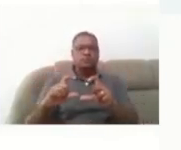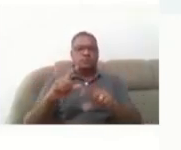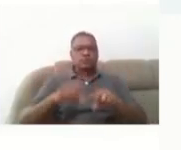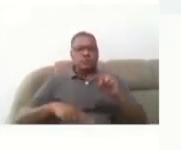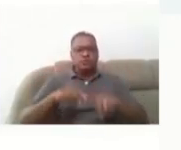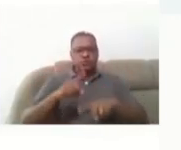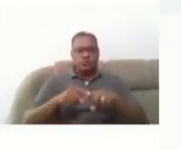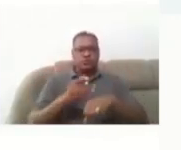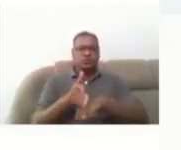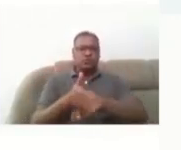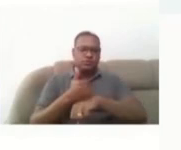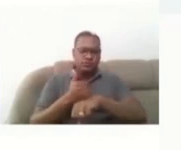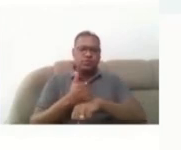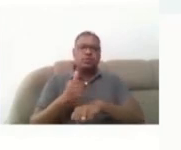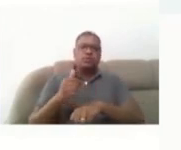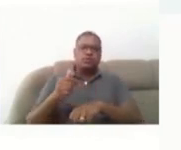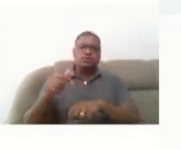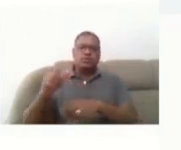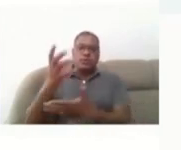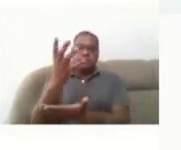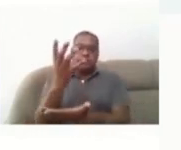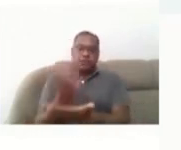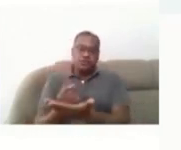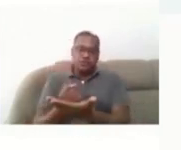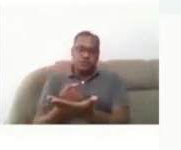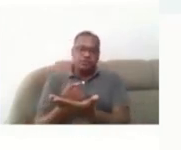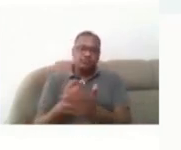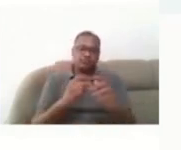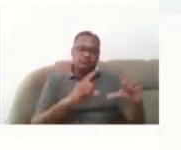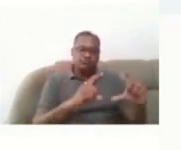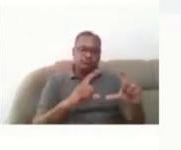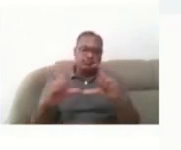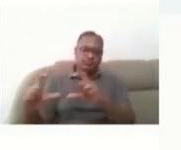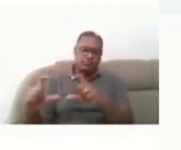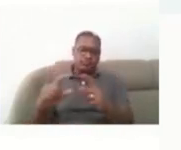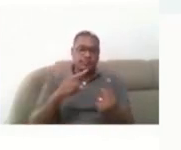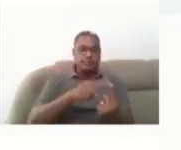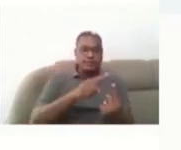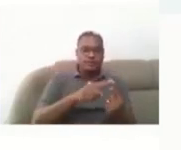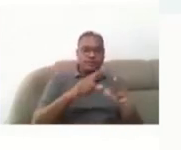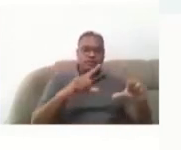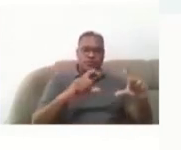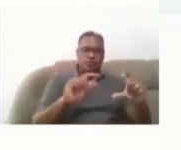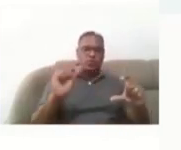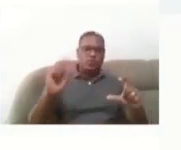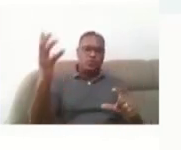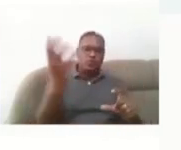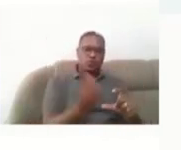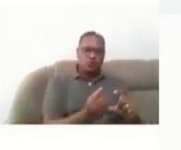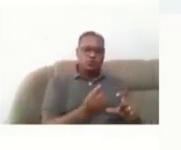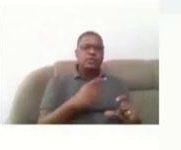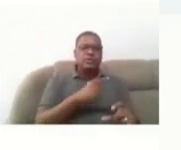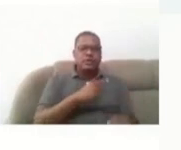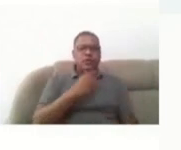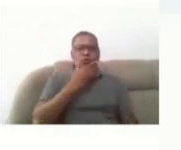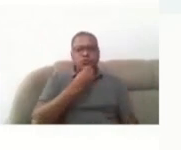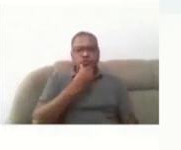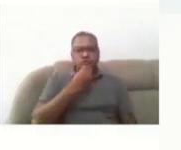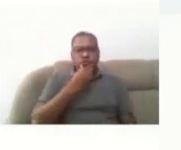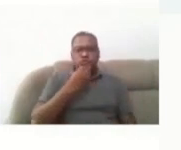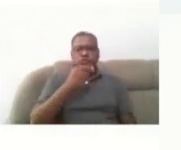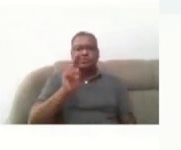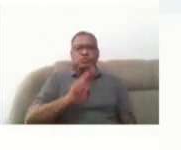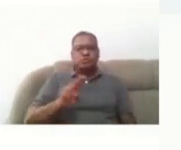fotos baixadas da internet. A primeira, né, tem um menino que está usando um mouse de esfera